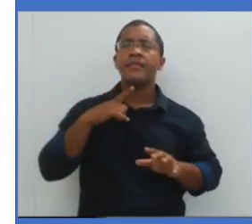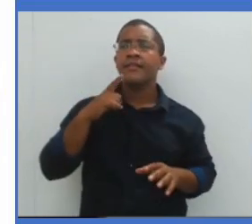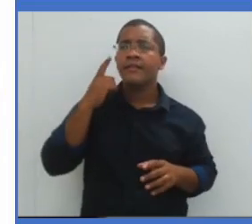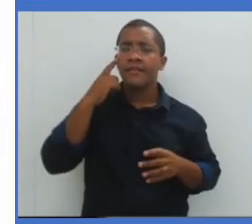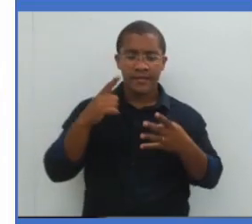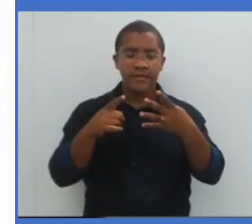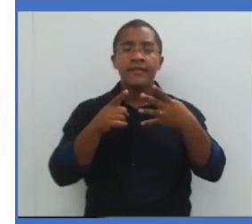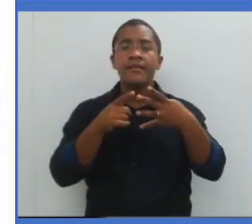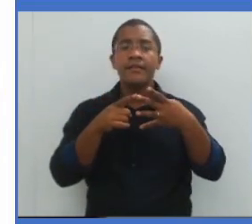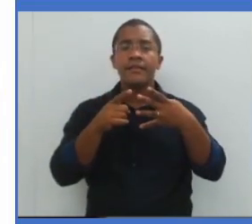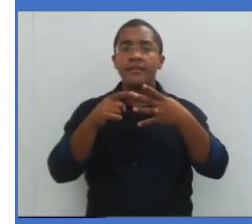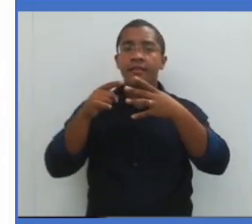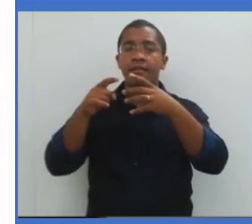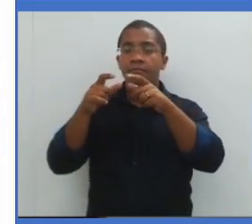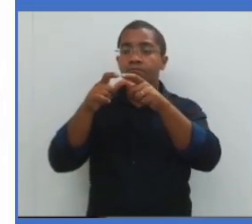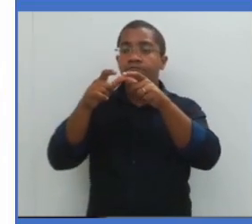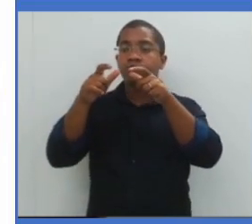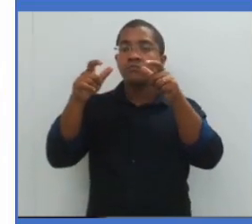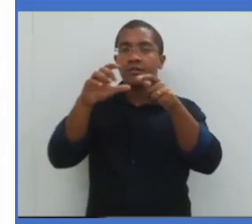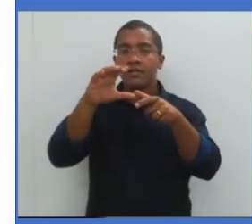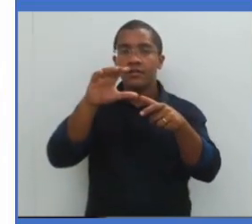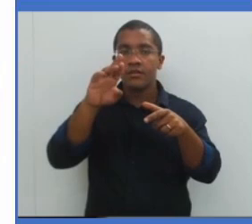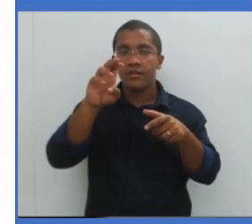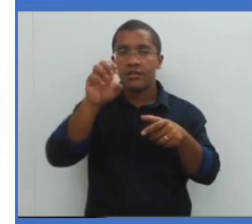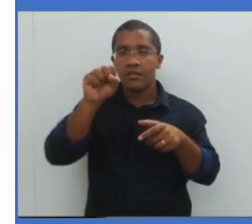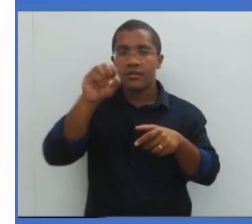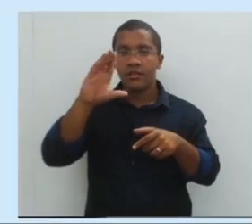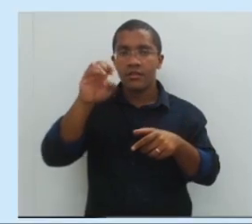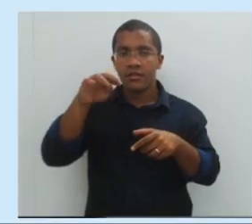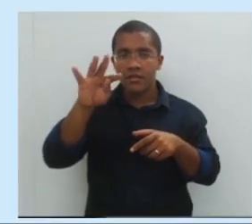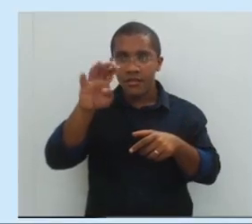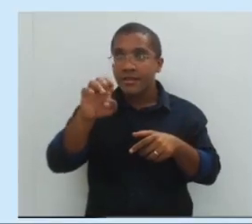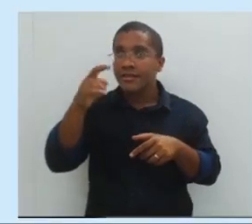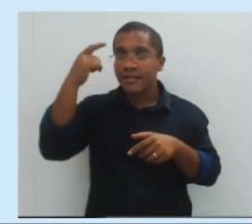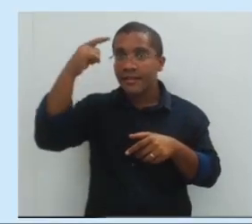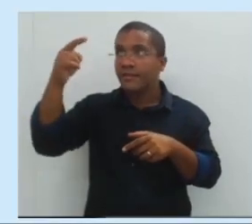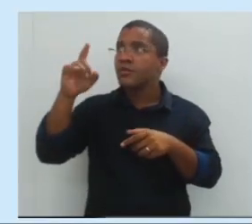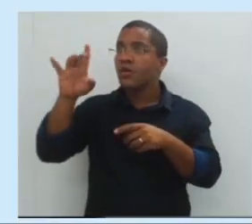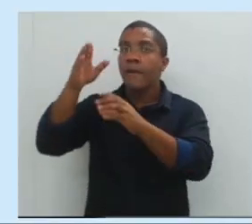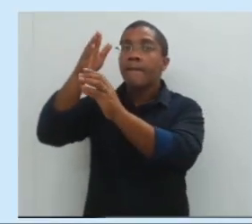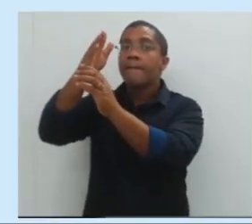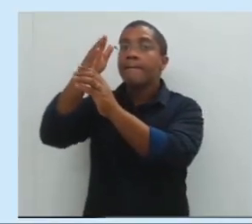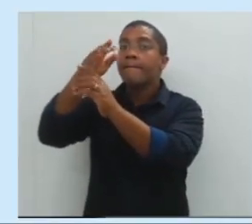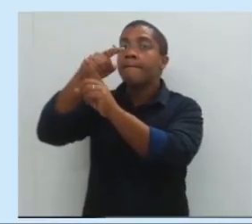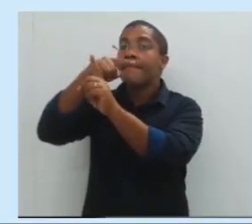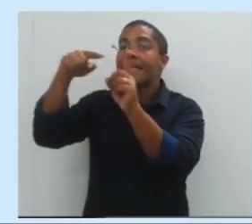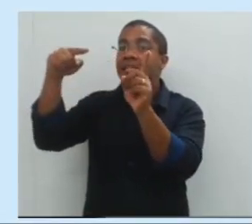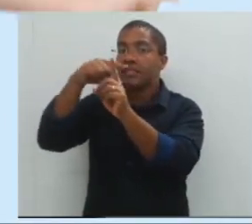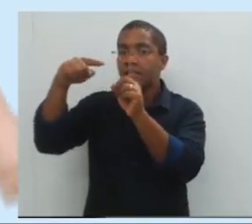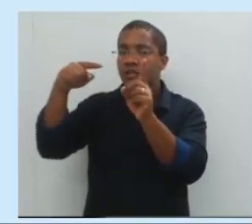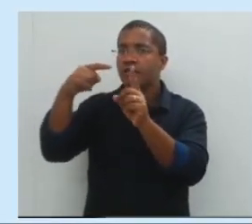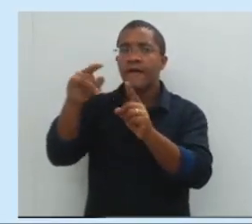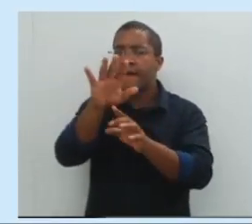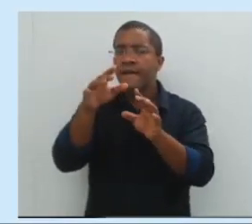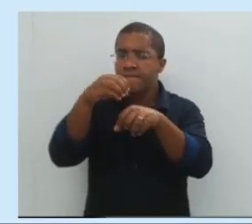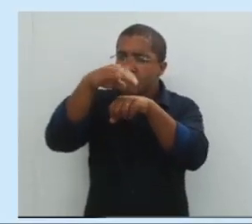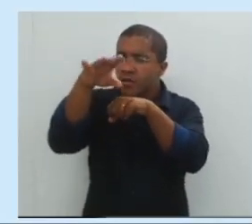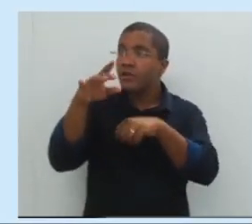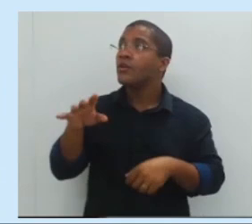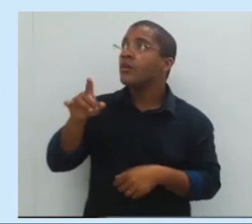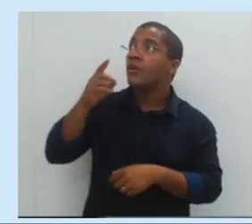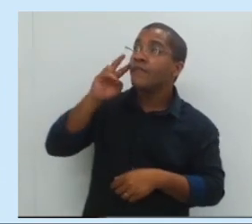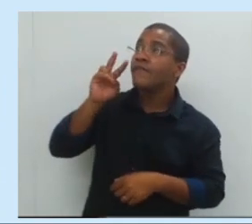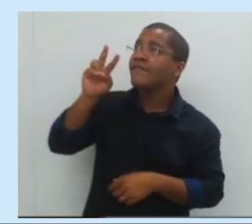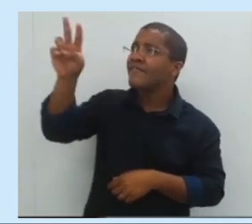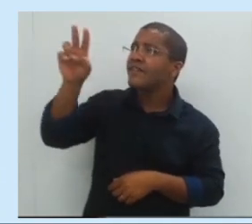metade da face iluminada. Só a metade. Lembrando, olha a dica de Dantas. Quando você olhar pra lua e